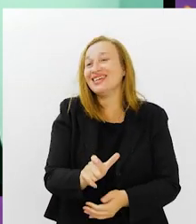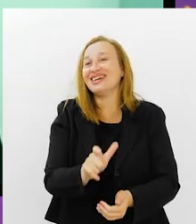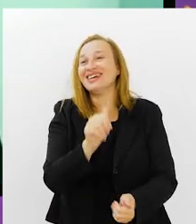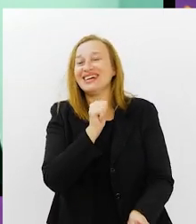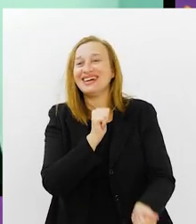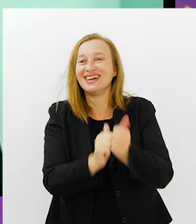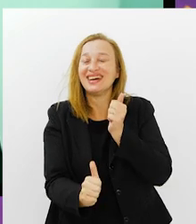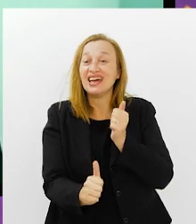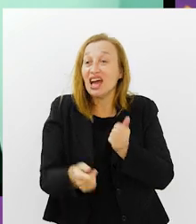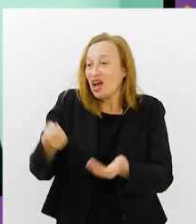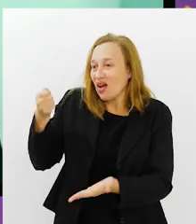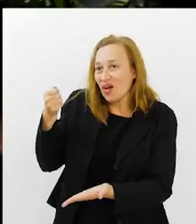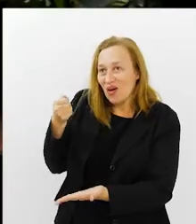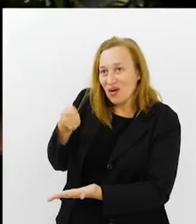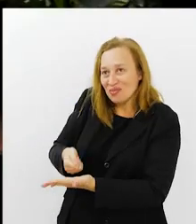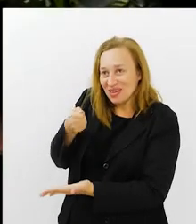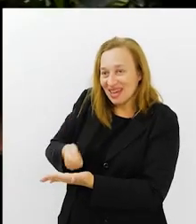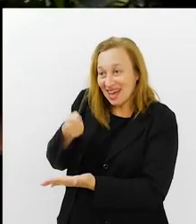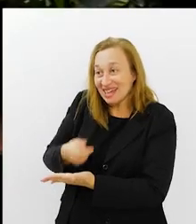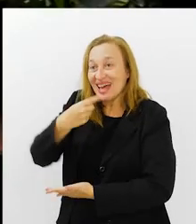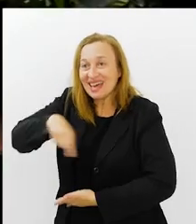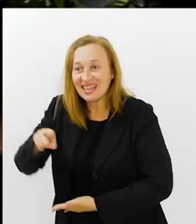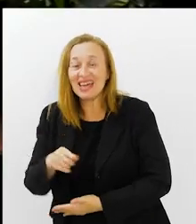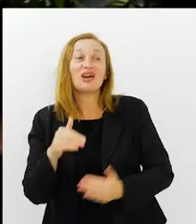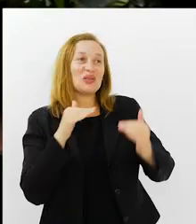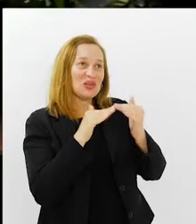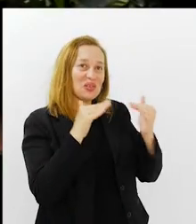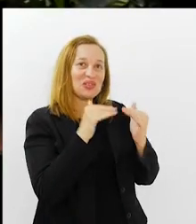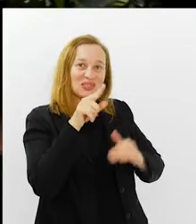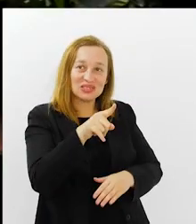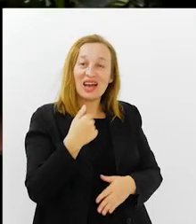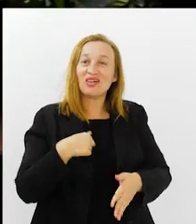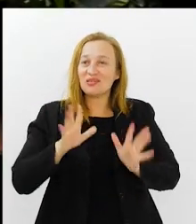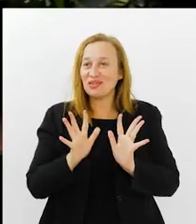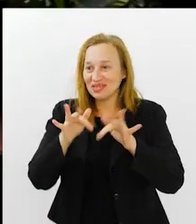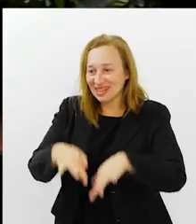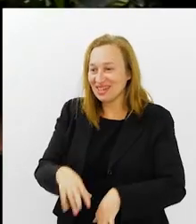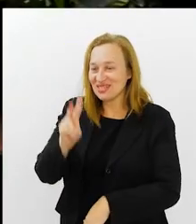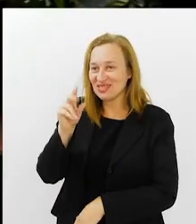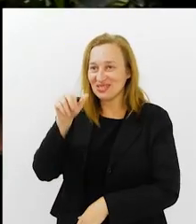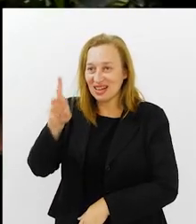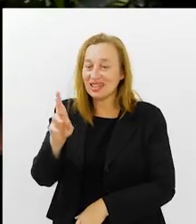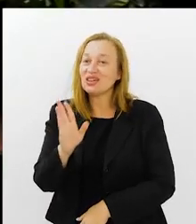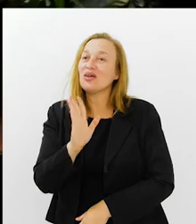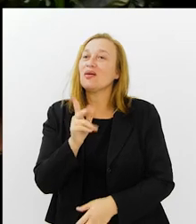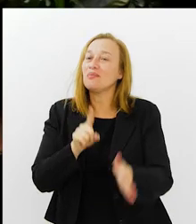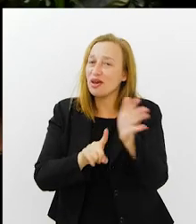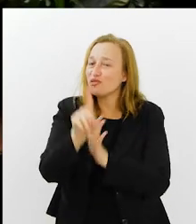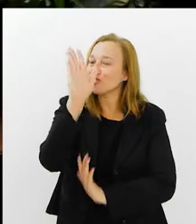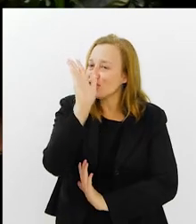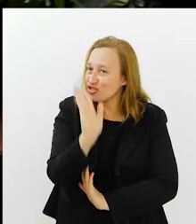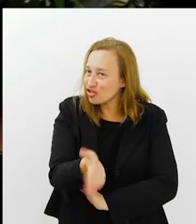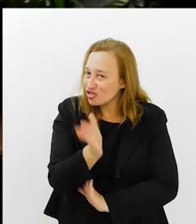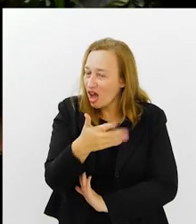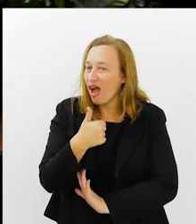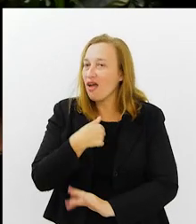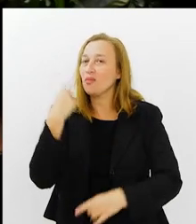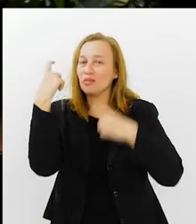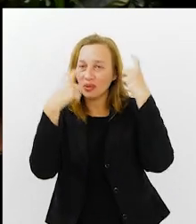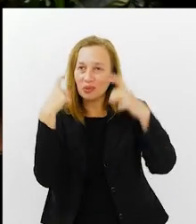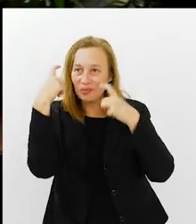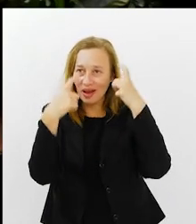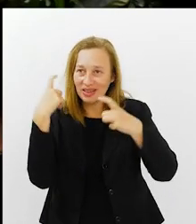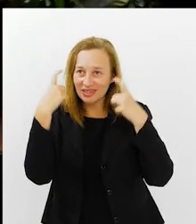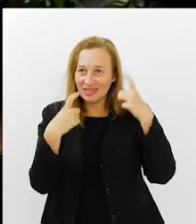a ir também, né, Rui? concordo com você. Agora, para a gente encerrar, Wagner, eu vou te fazer uma pergunta, que eu já